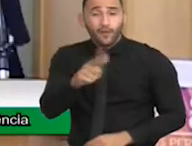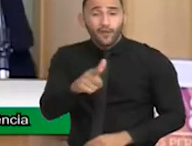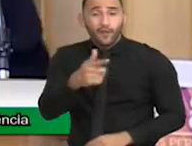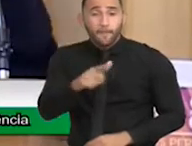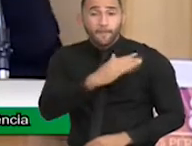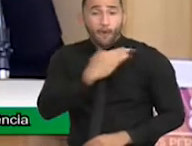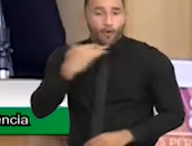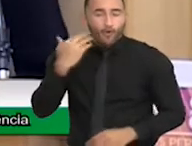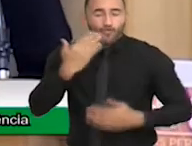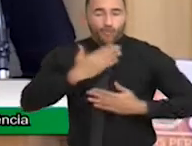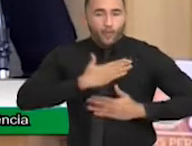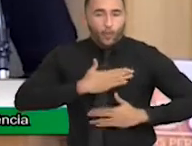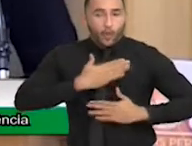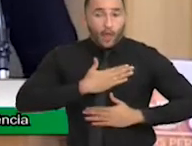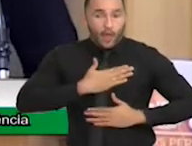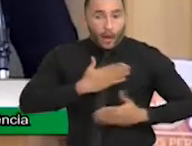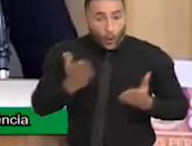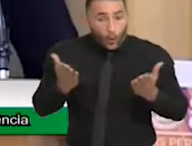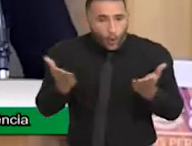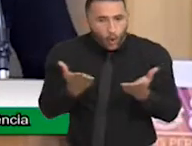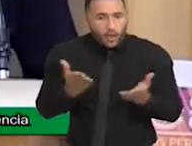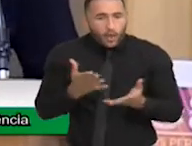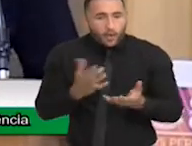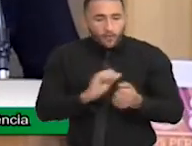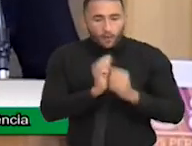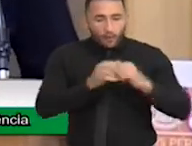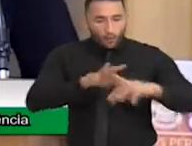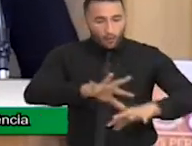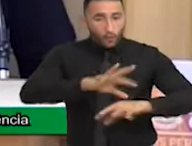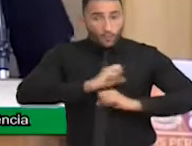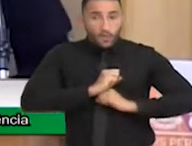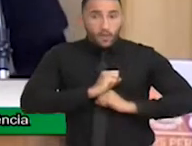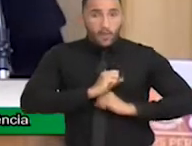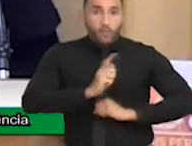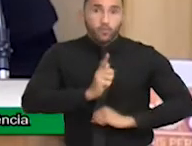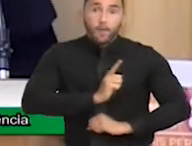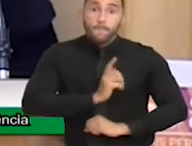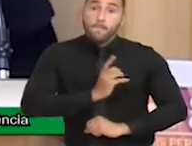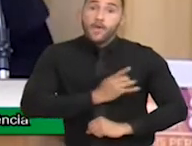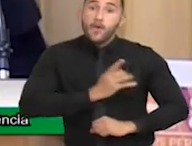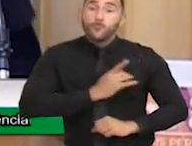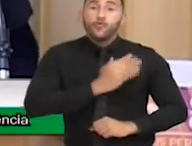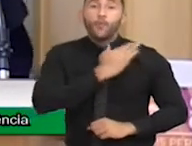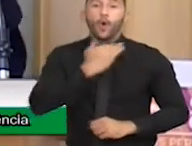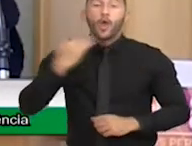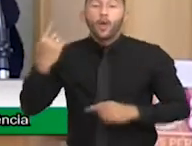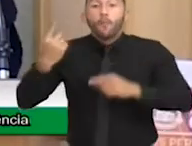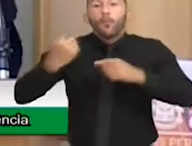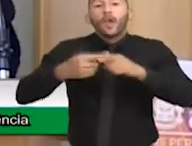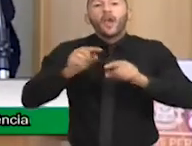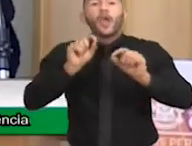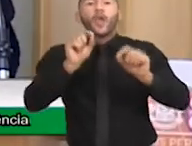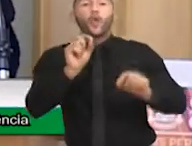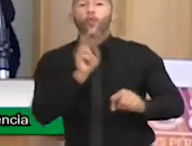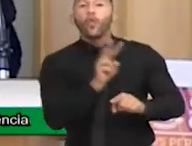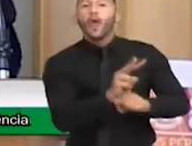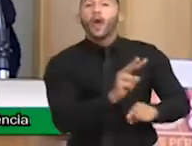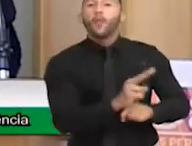Recentemente, eu tive Covid. E eu fiquei morrendo de medo de morrer. o que seria do meu filho.